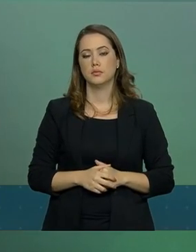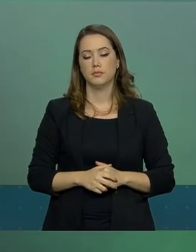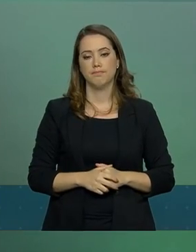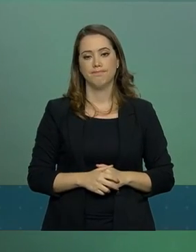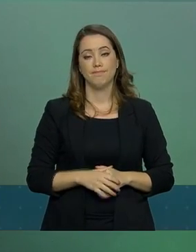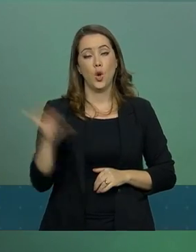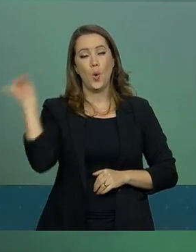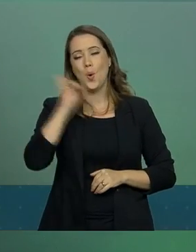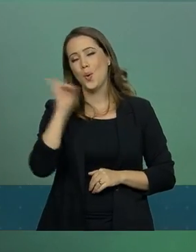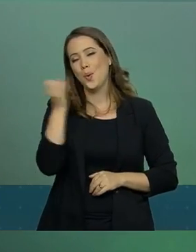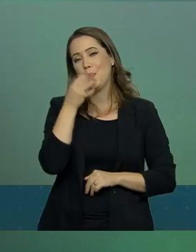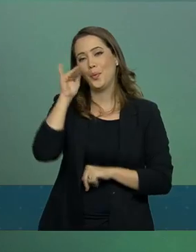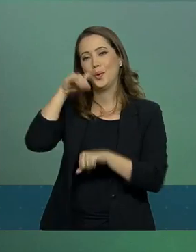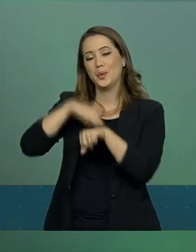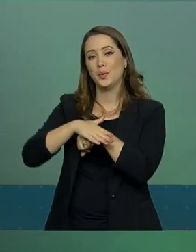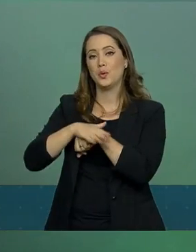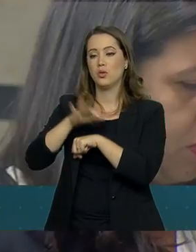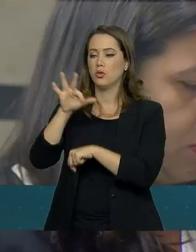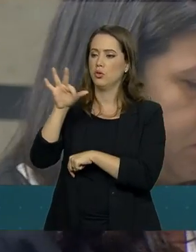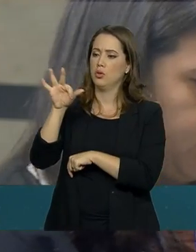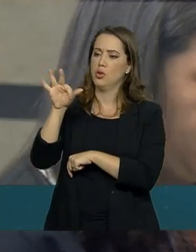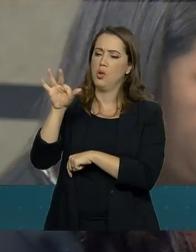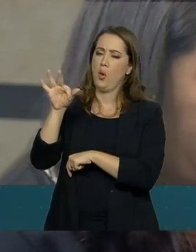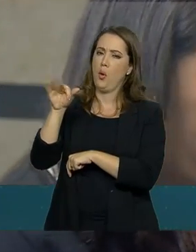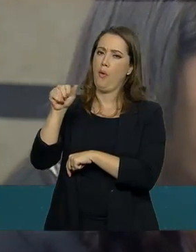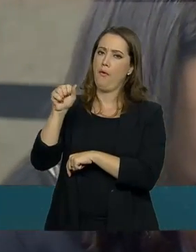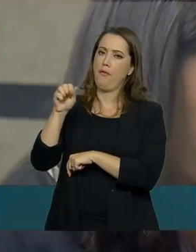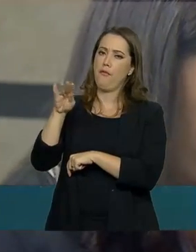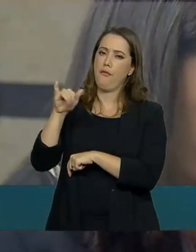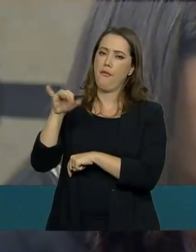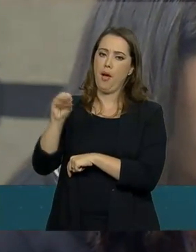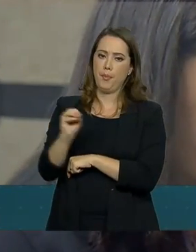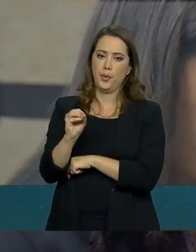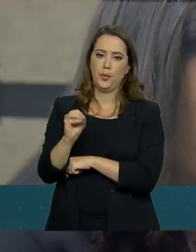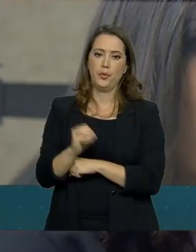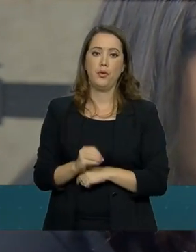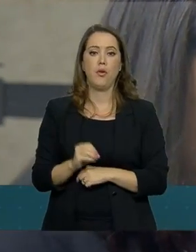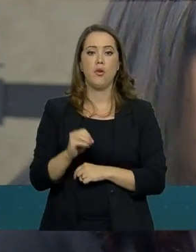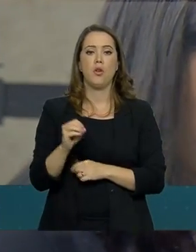Porta-voz, uma noite, Fábio Murakawa, do Valor Econômico. Fábio, Fábio. Tudo bem.